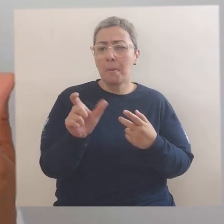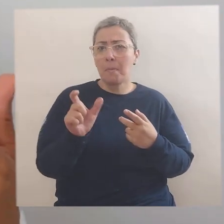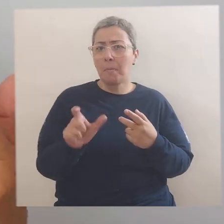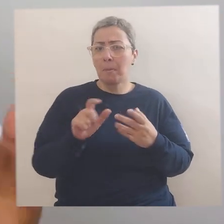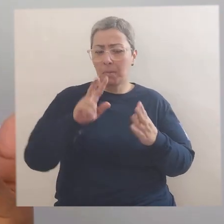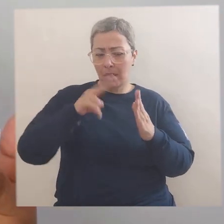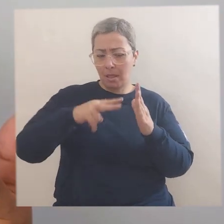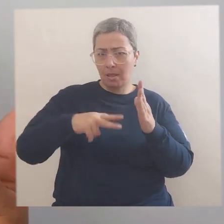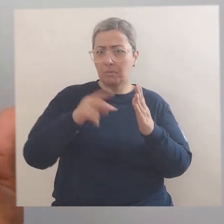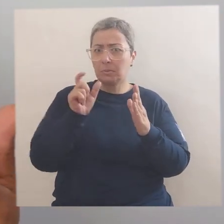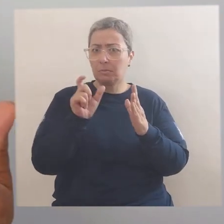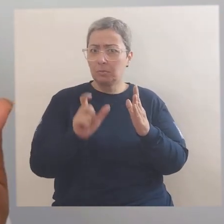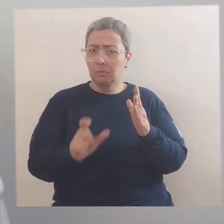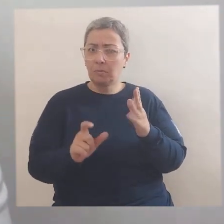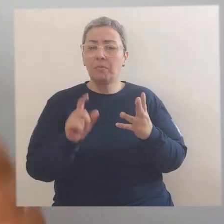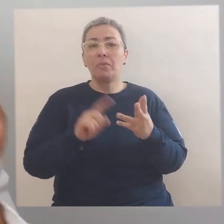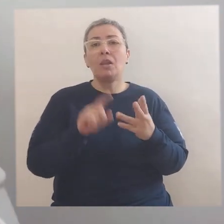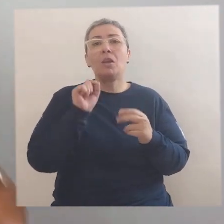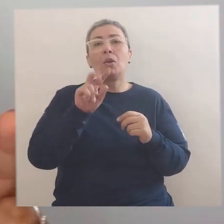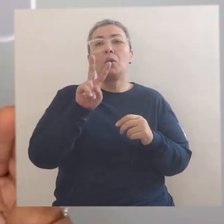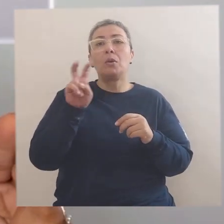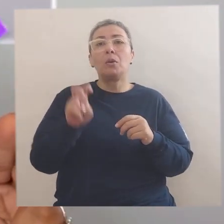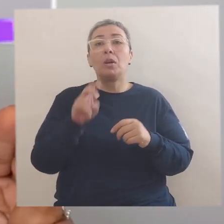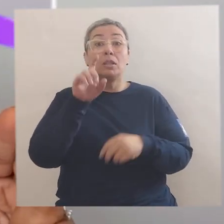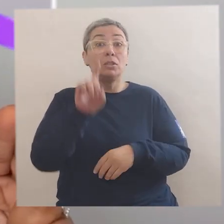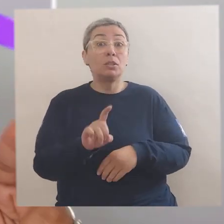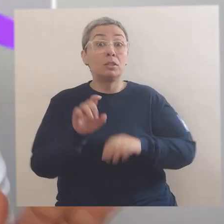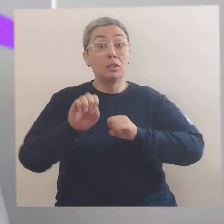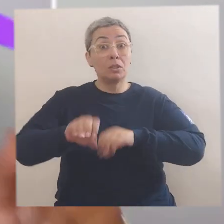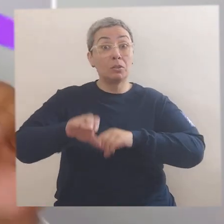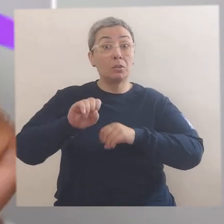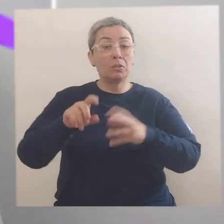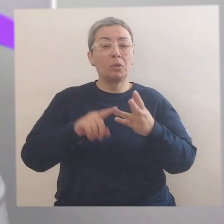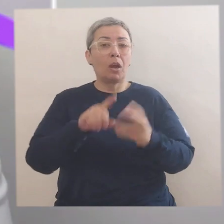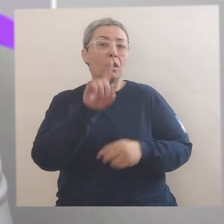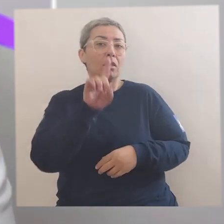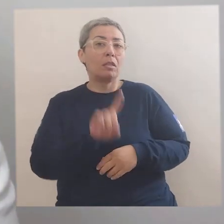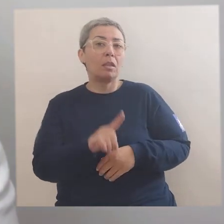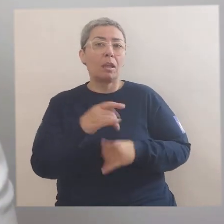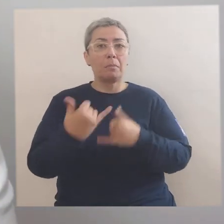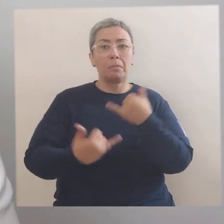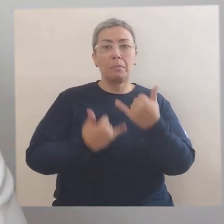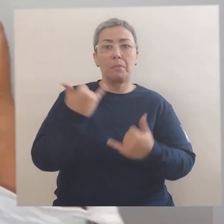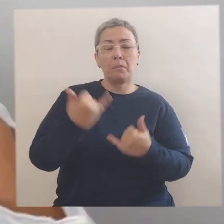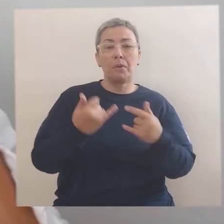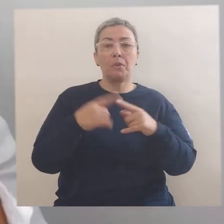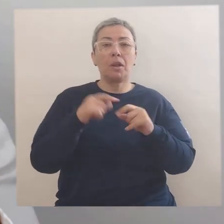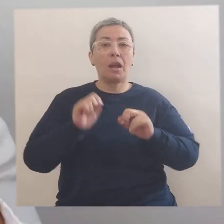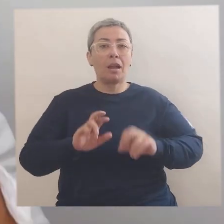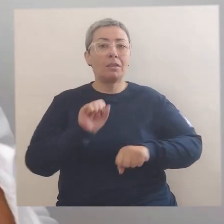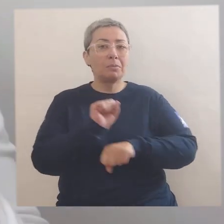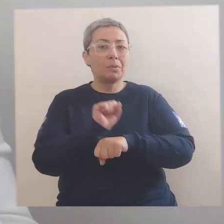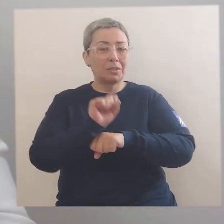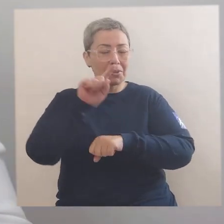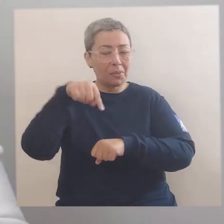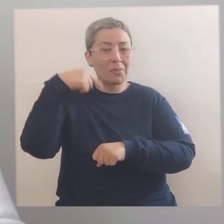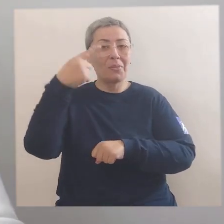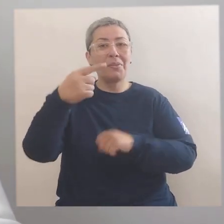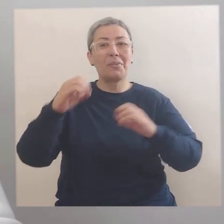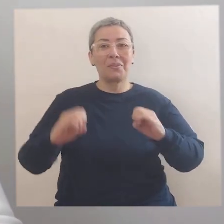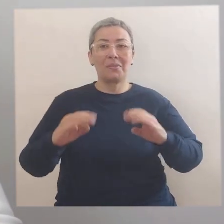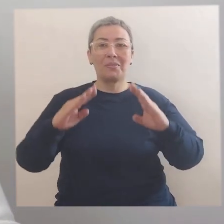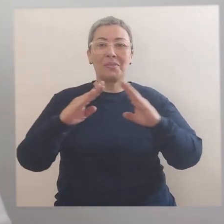Nós temos uma lista de palavras sobre o seu direito à educação, o direito a brincar. E eu te espero no